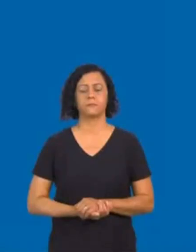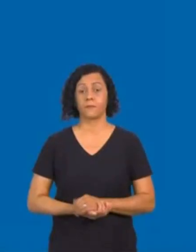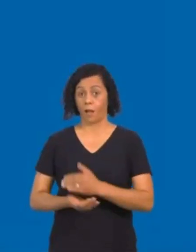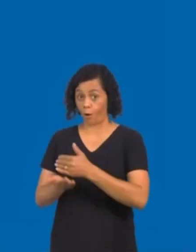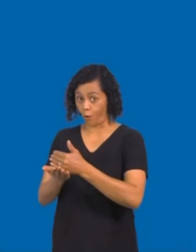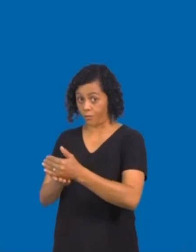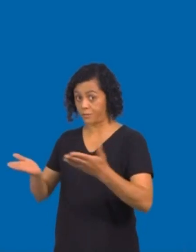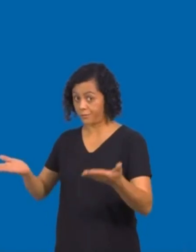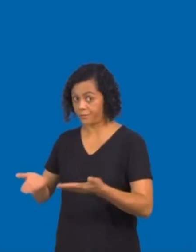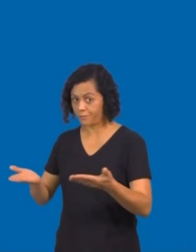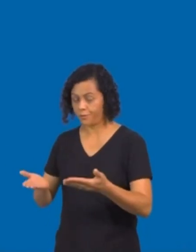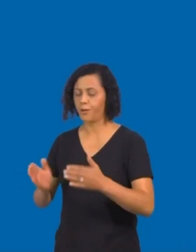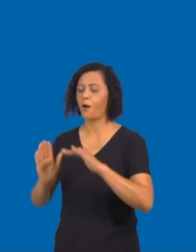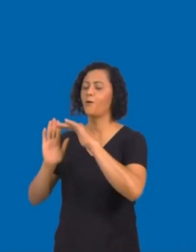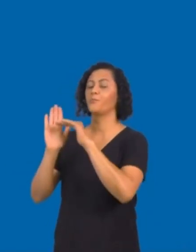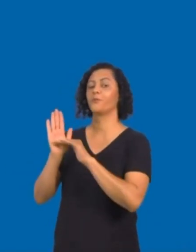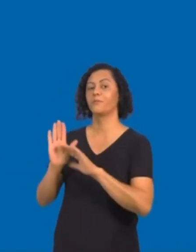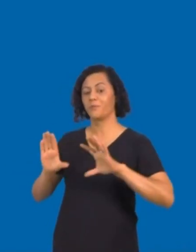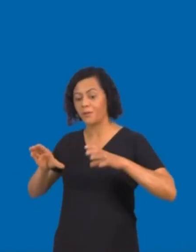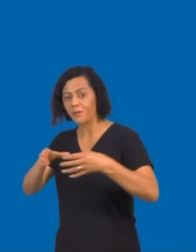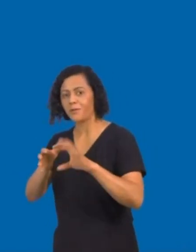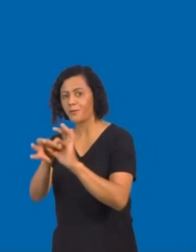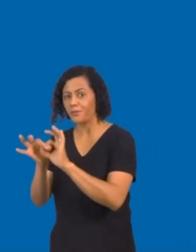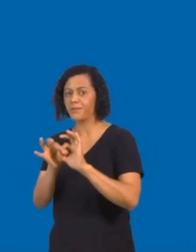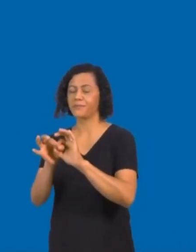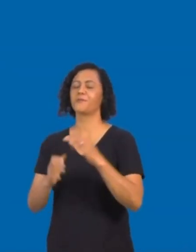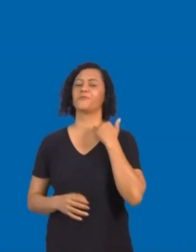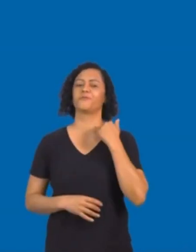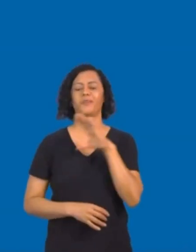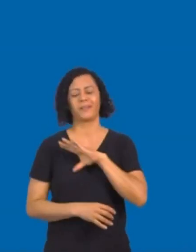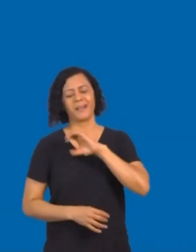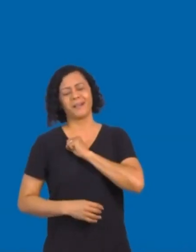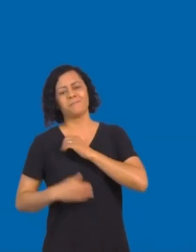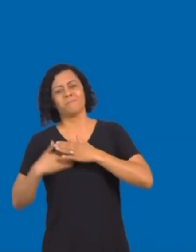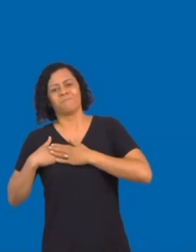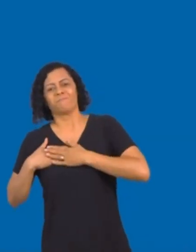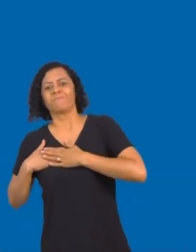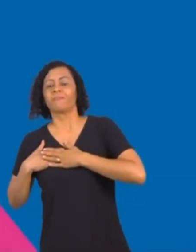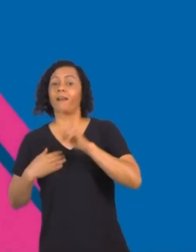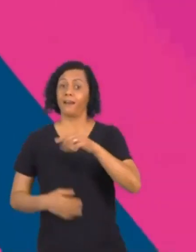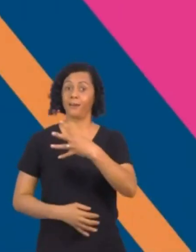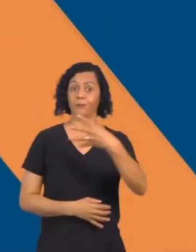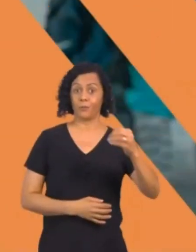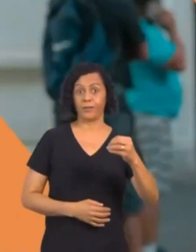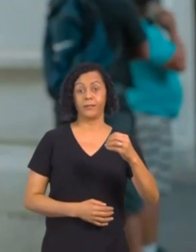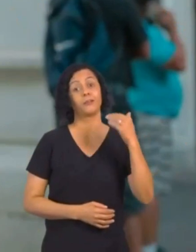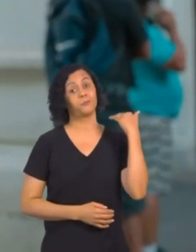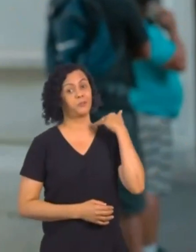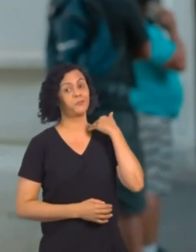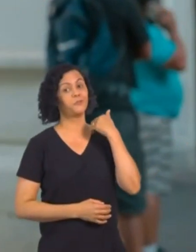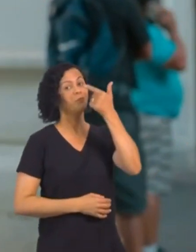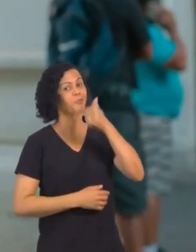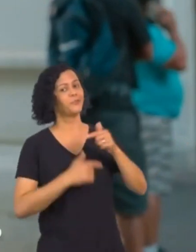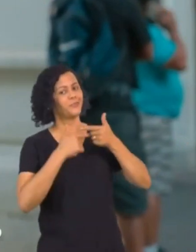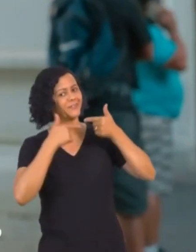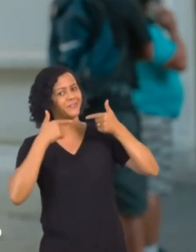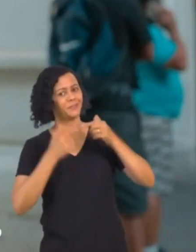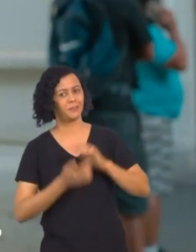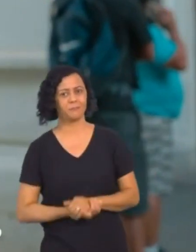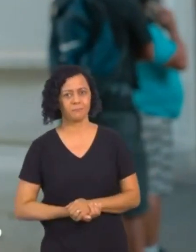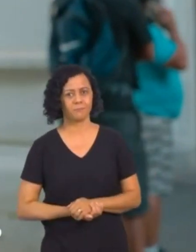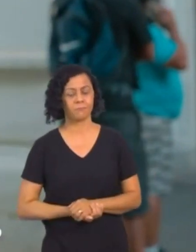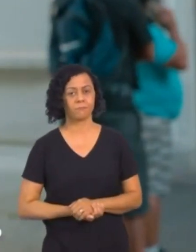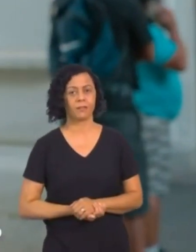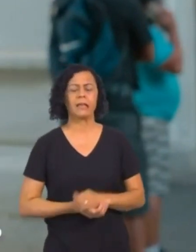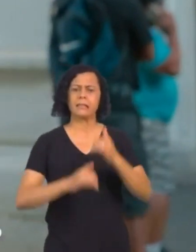Começa aqui o programa da coligação Juiz de Fora é meu amor. É 40 para Juiz de Fora sorrir de novo. Nesta